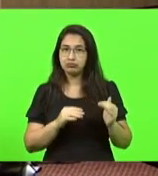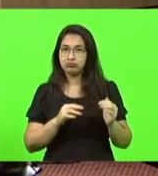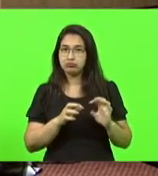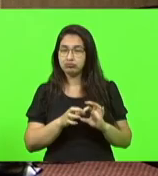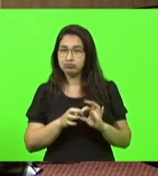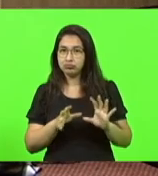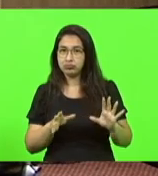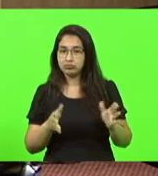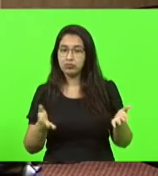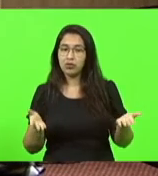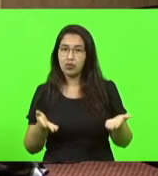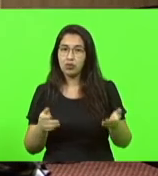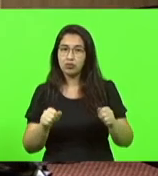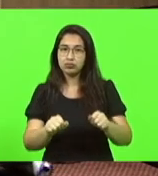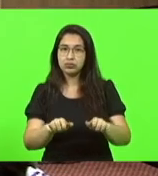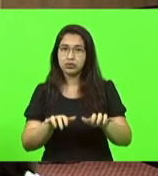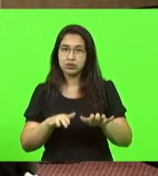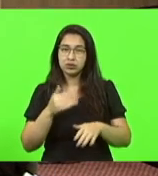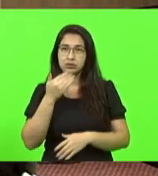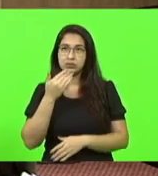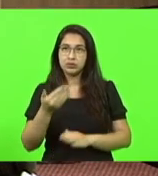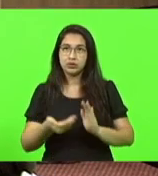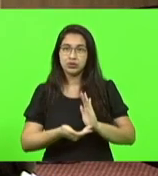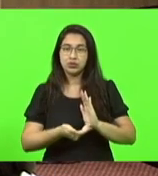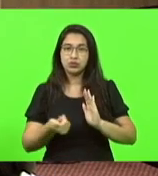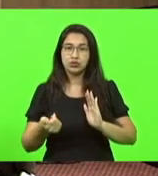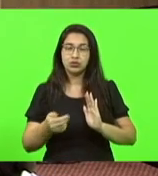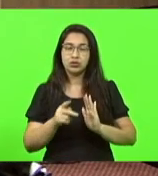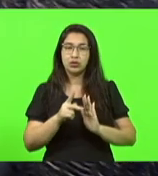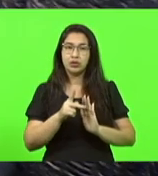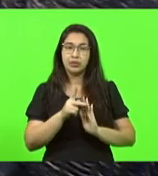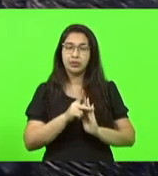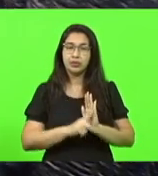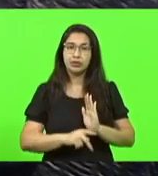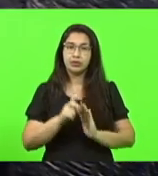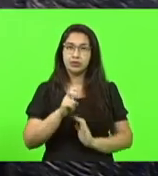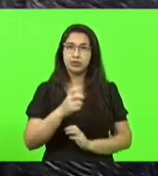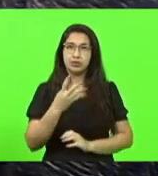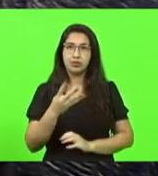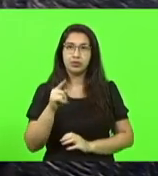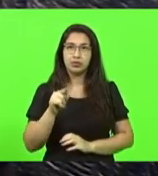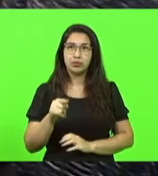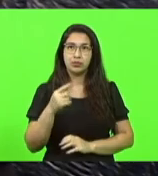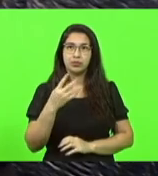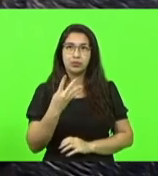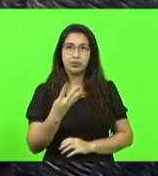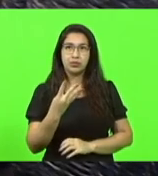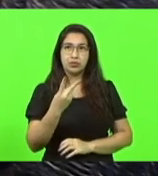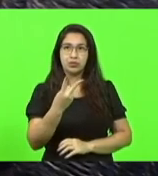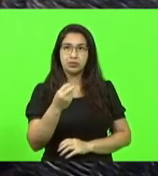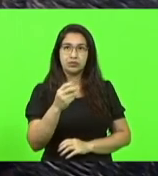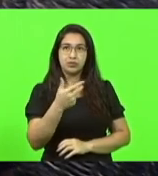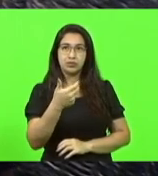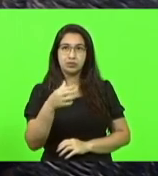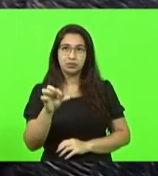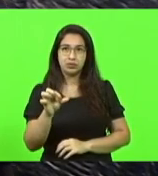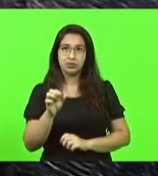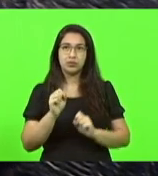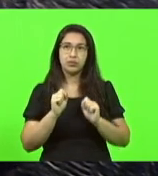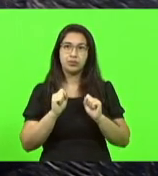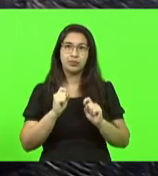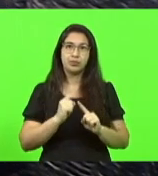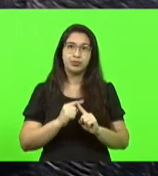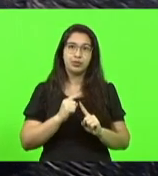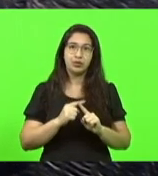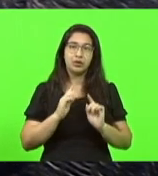ainda nessa sessão, gostaria de pedir a retirada de pauta do projeto 54.4 2019, uma vez que nós apresentamos emenda e a